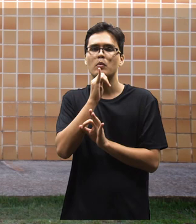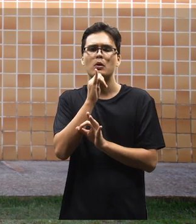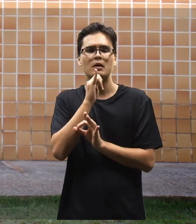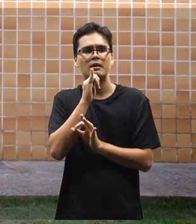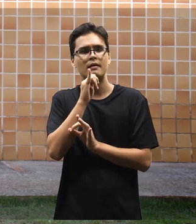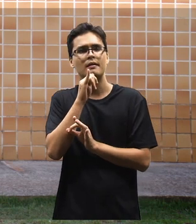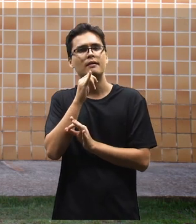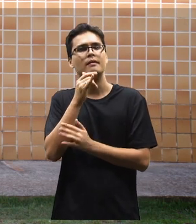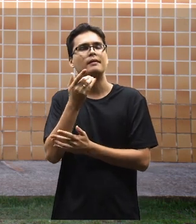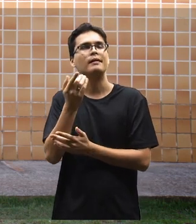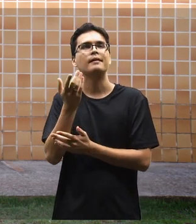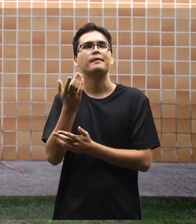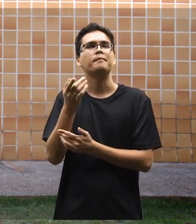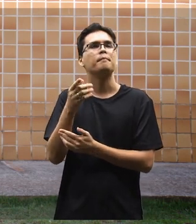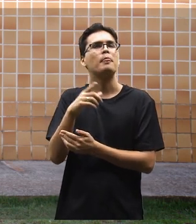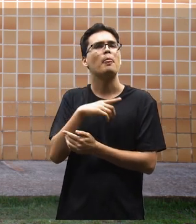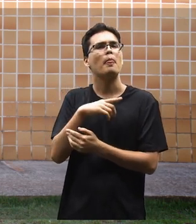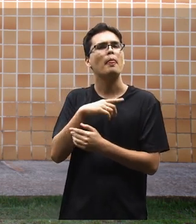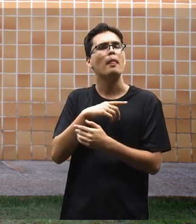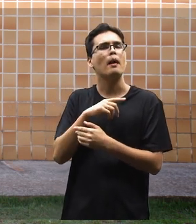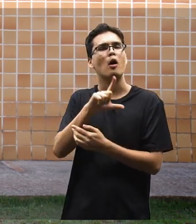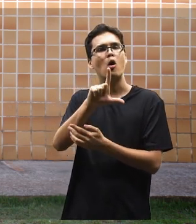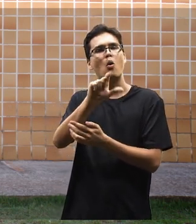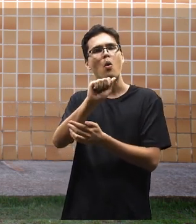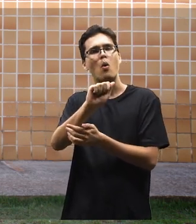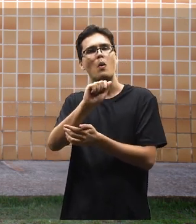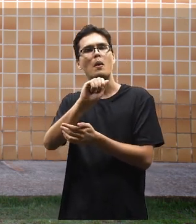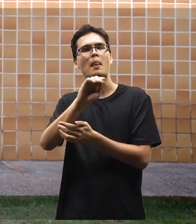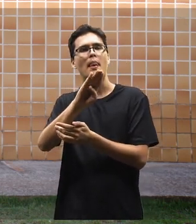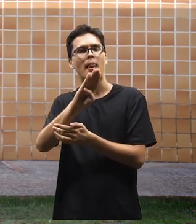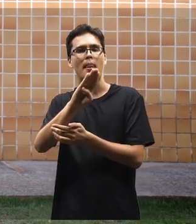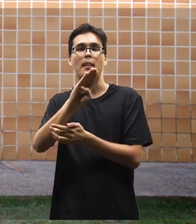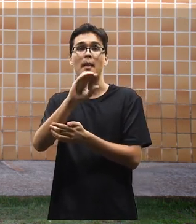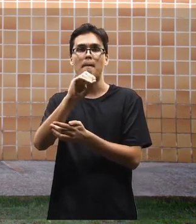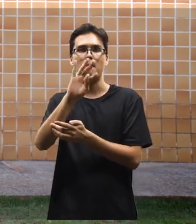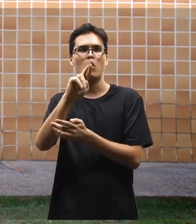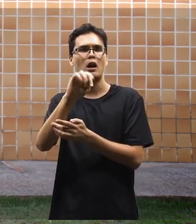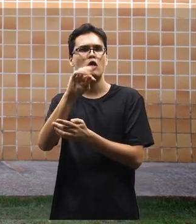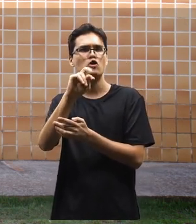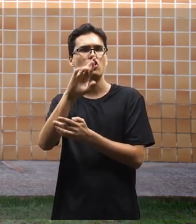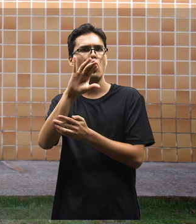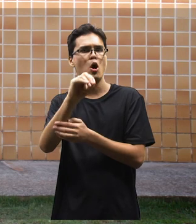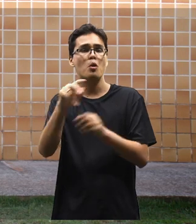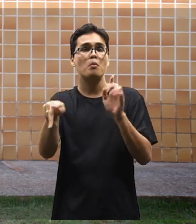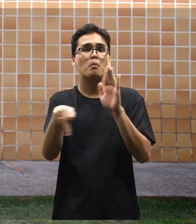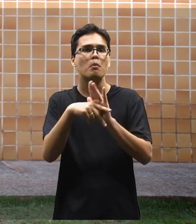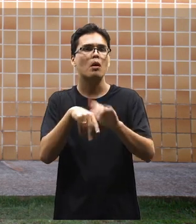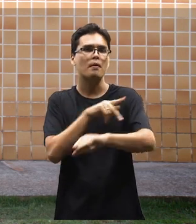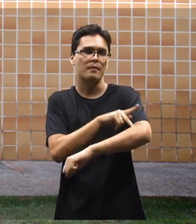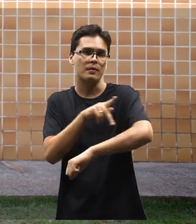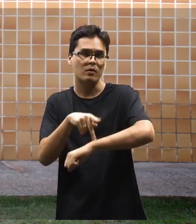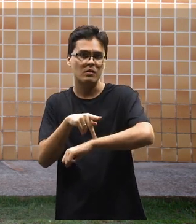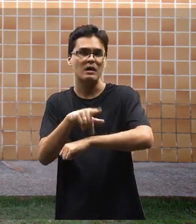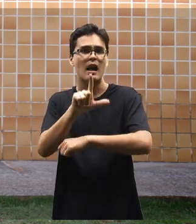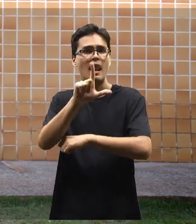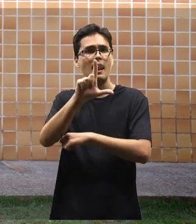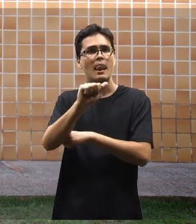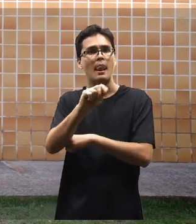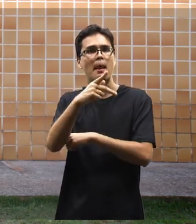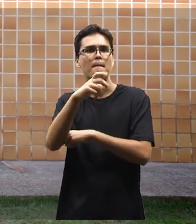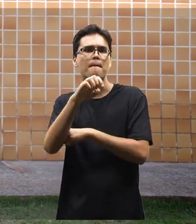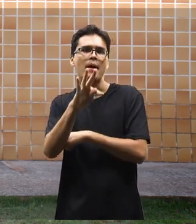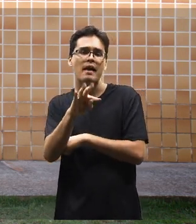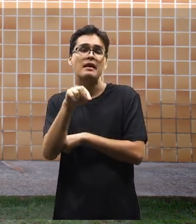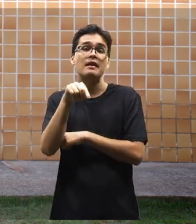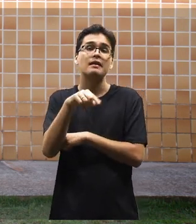Nós temos aqui o nosso laboratório, LAPED, que é o Laboratório de Pedagogia, e ali, sim, a gente